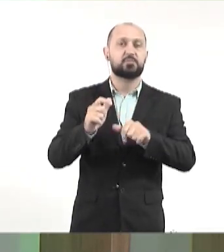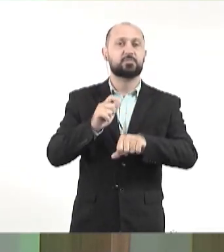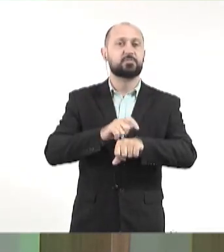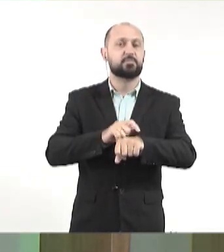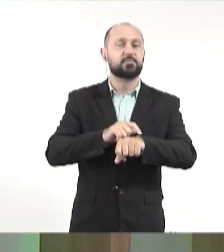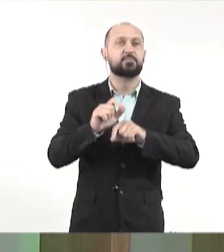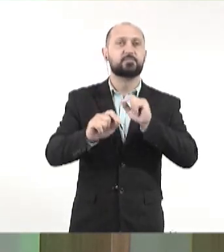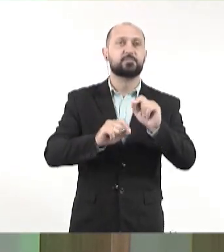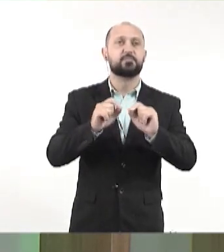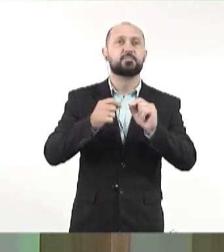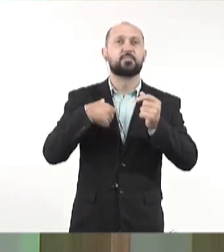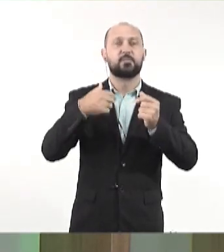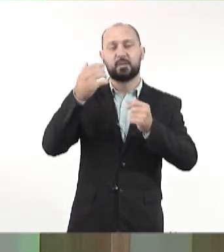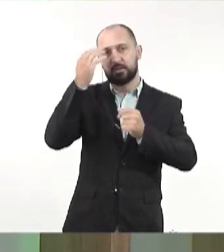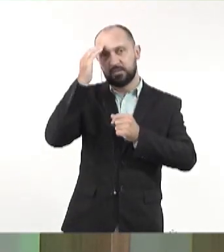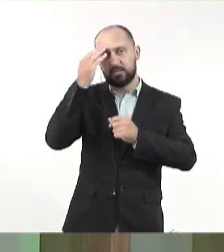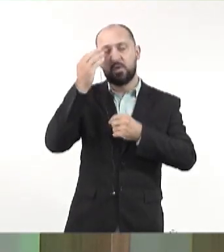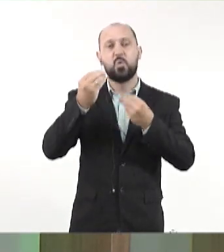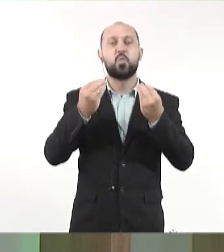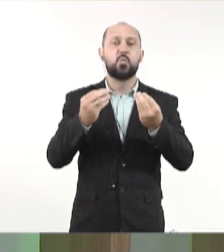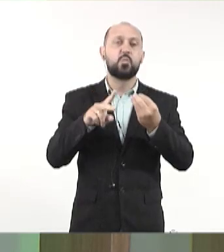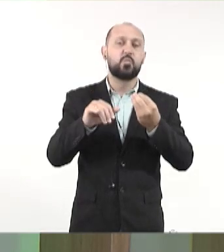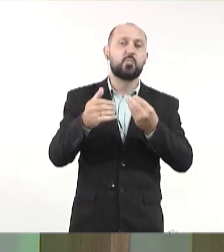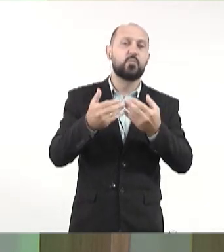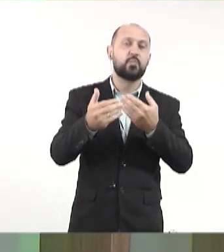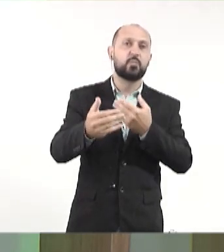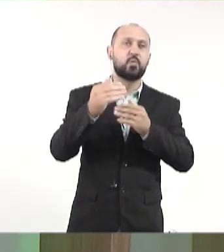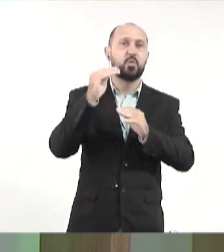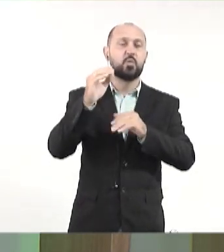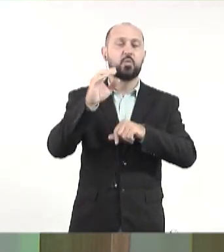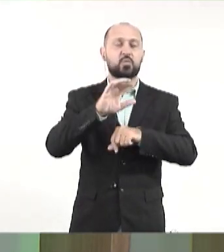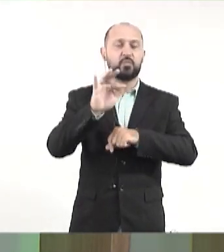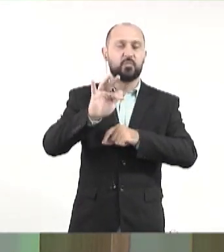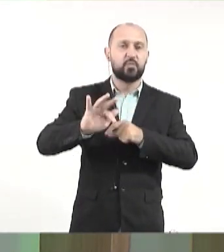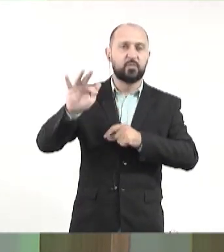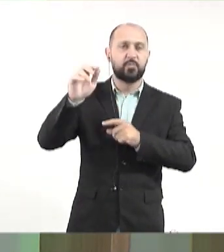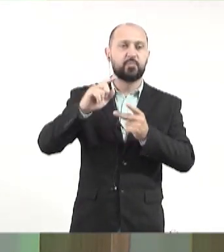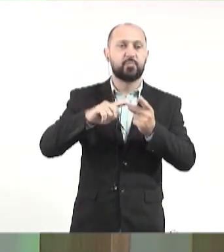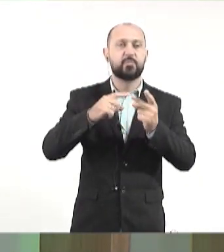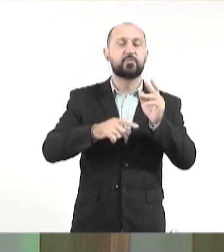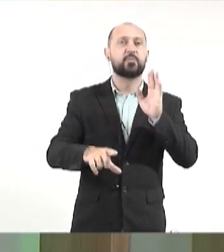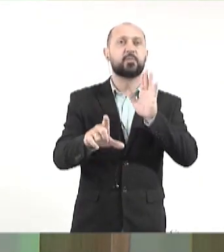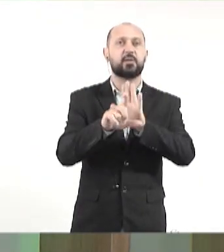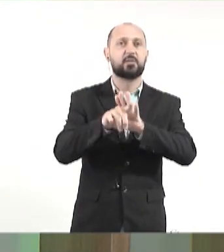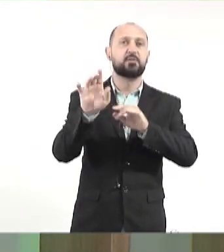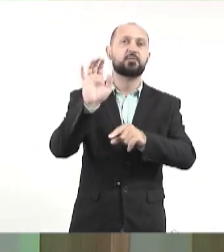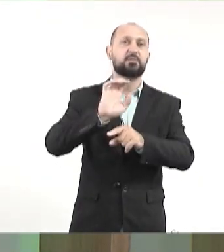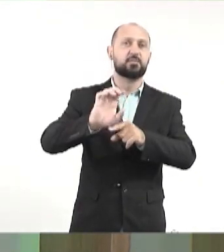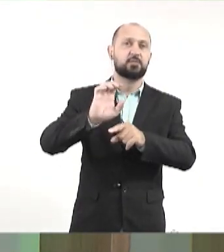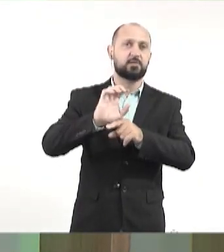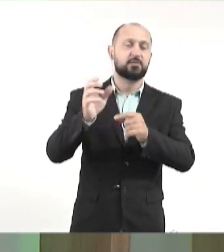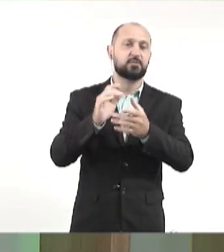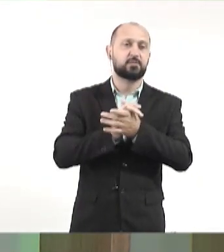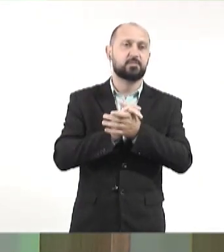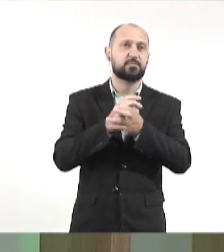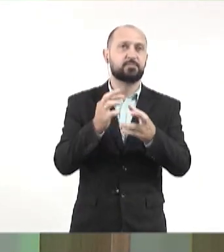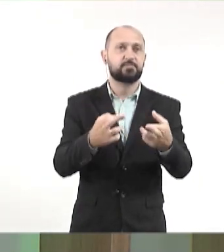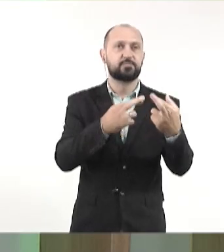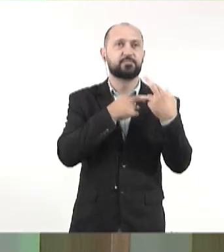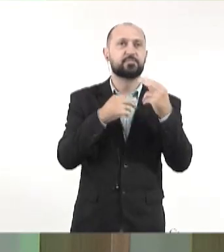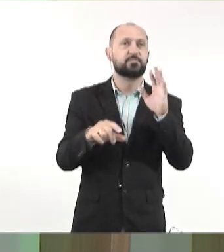de tempo, para entender como ficamos com a nossa Constituição Estadual, com as nossas leis estaduais, com a nossa